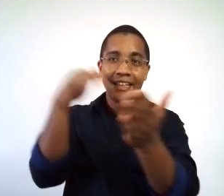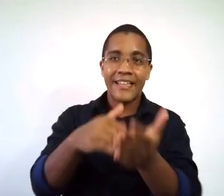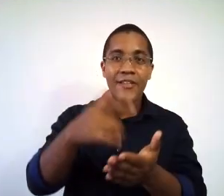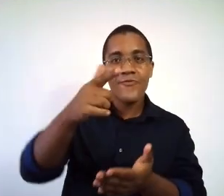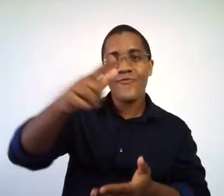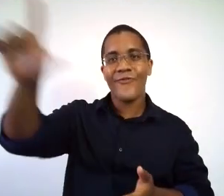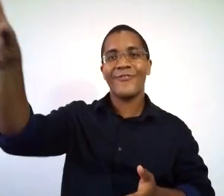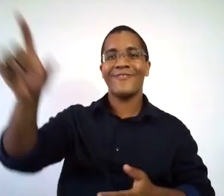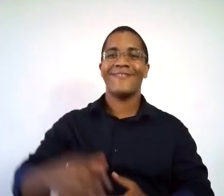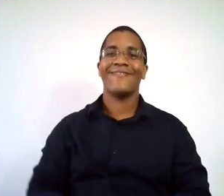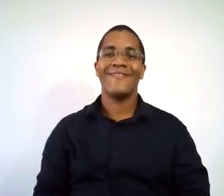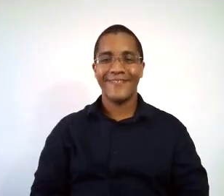obrigada e até a próxima!